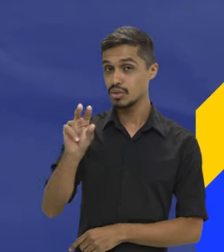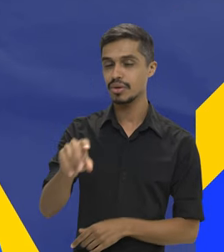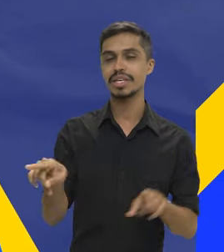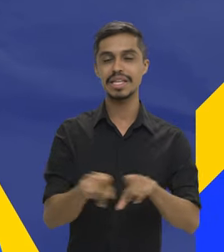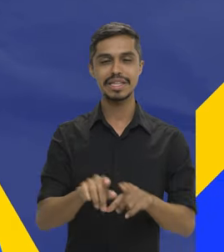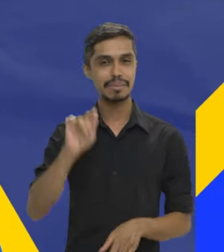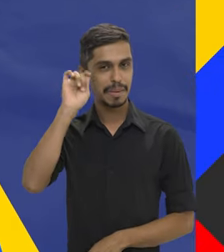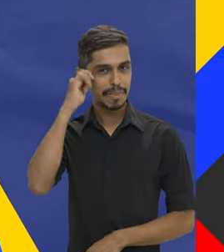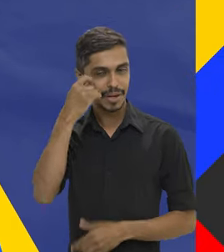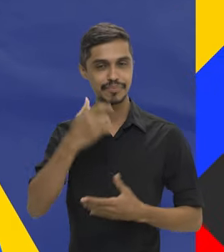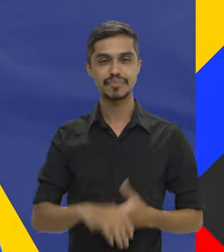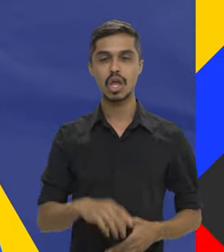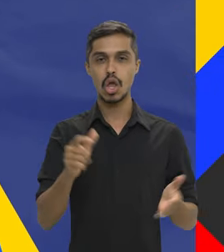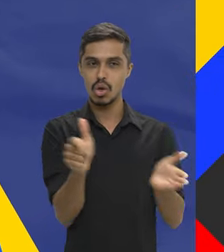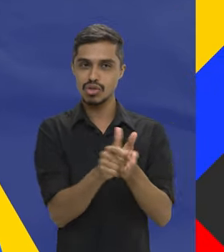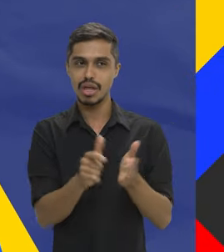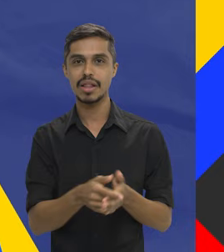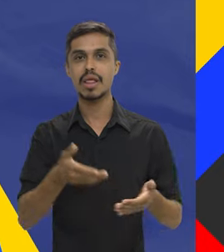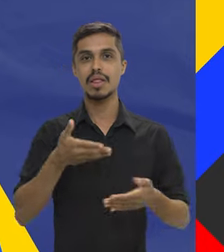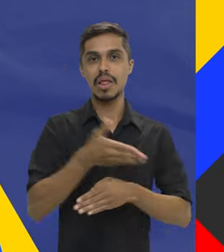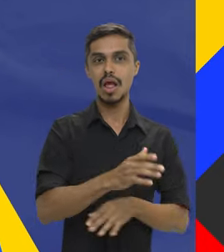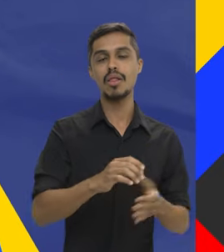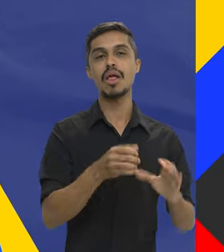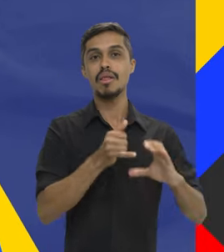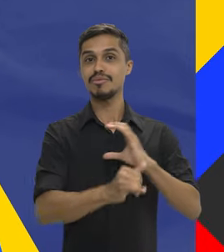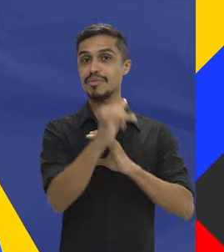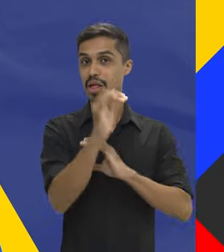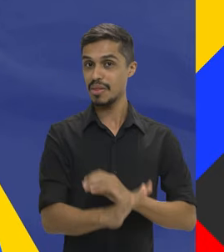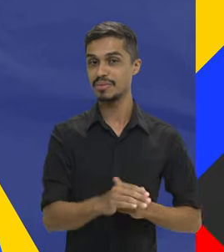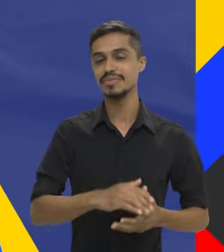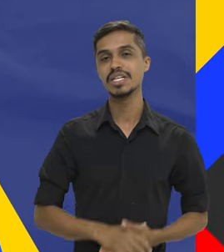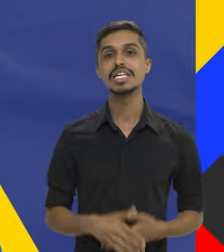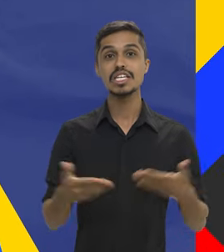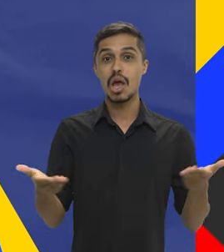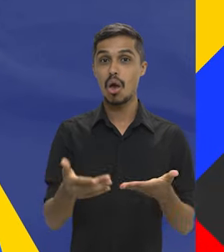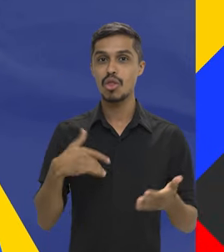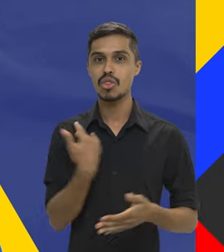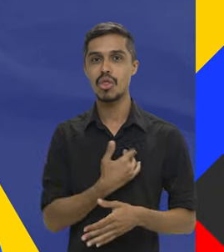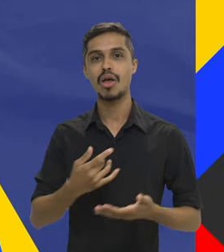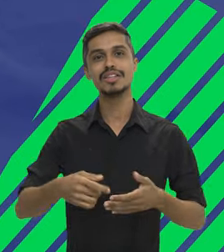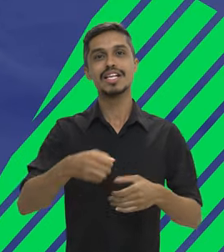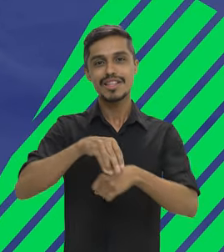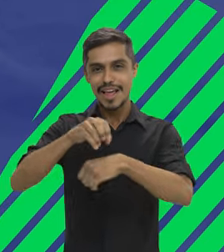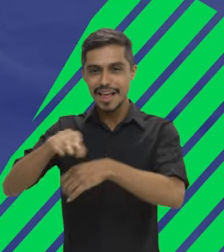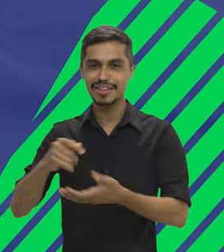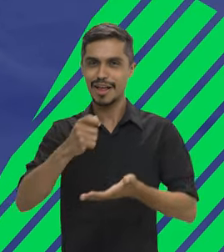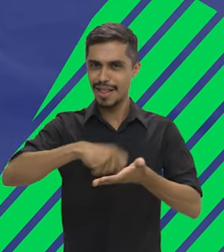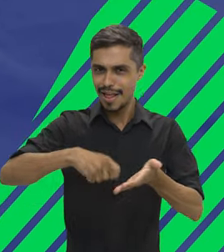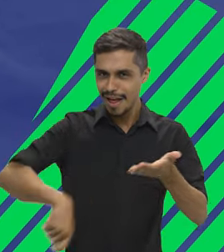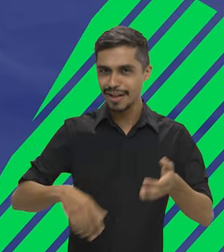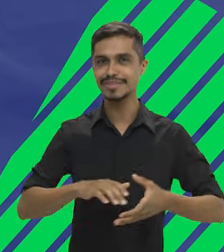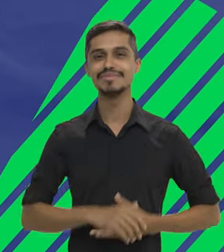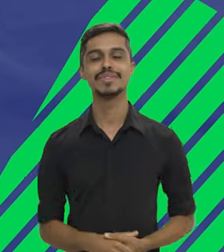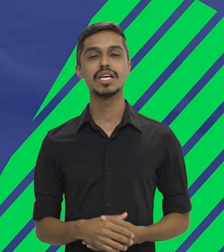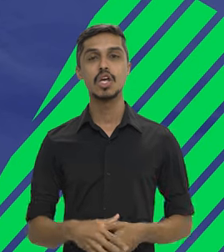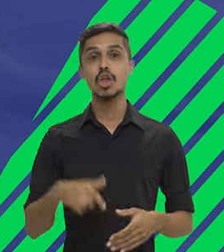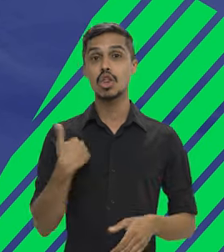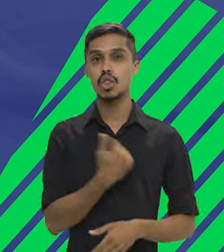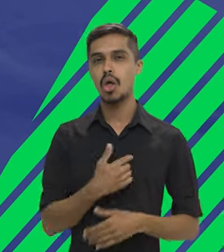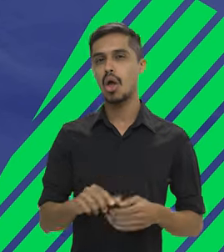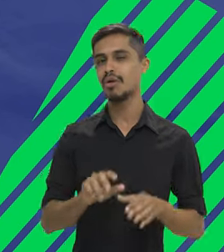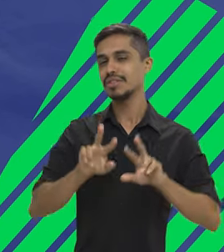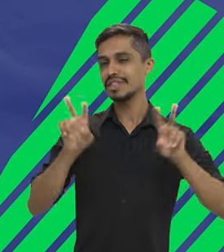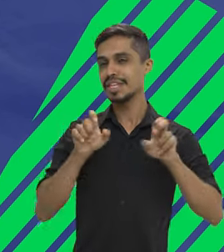azul. Eu sou jornalista concursada da empresa Brasil de Comunicação e este é o Tome Nota, um boletim especial